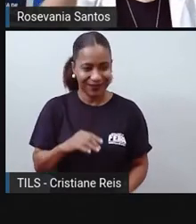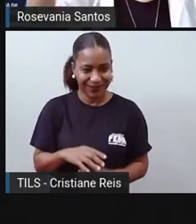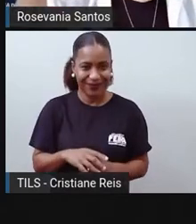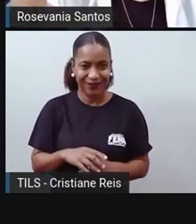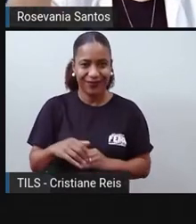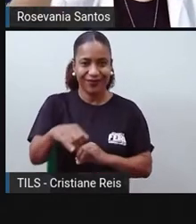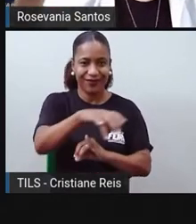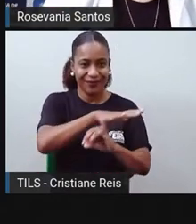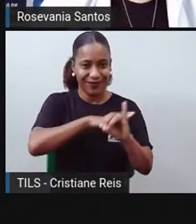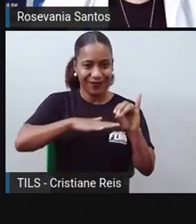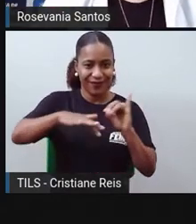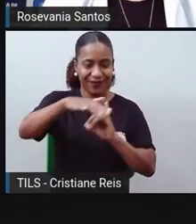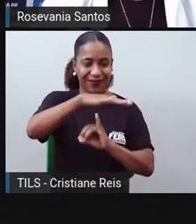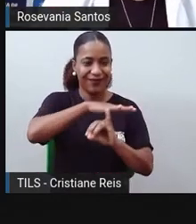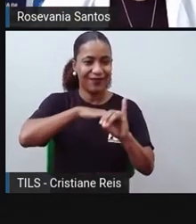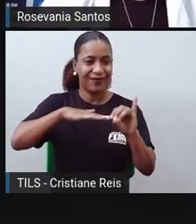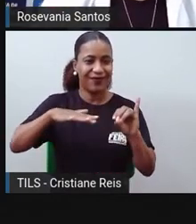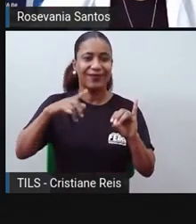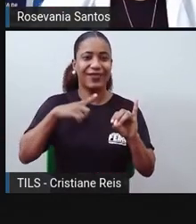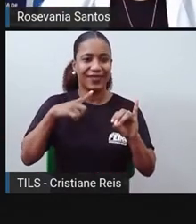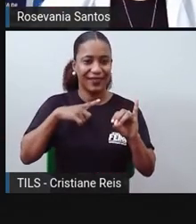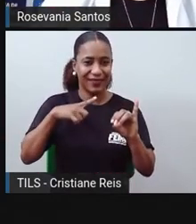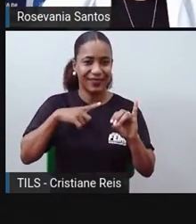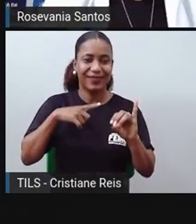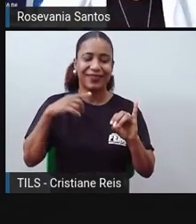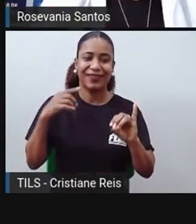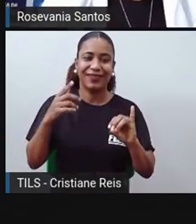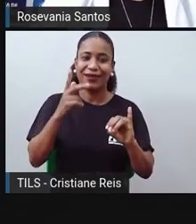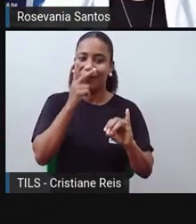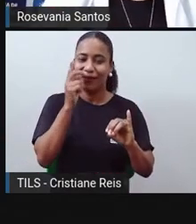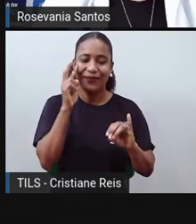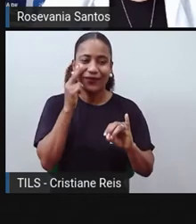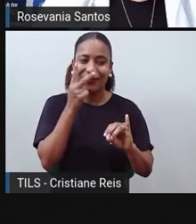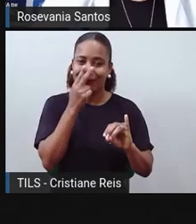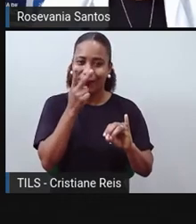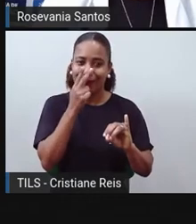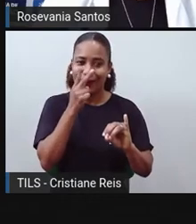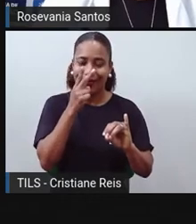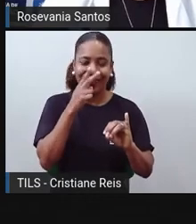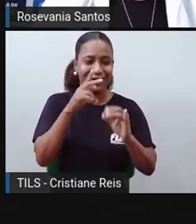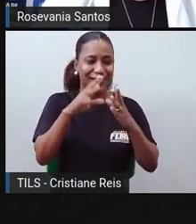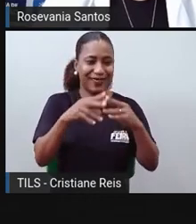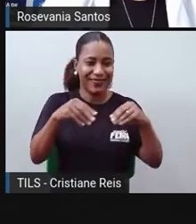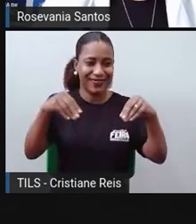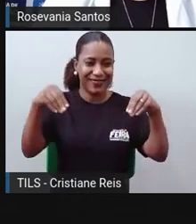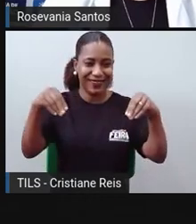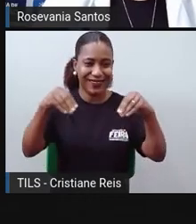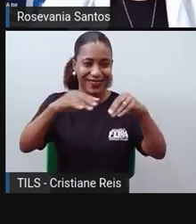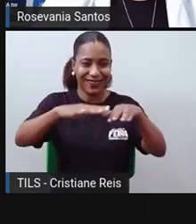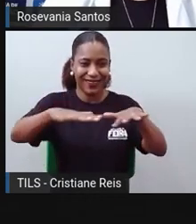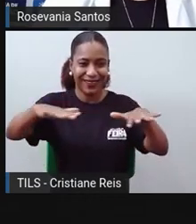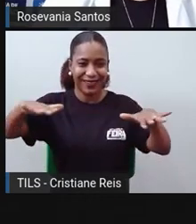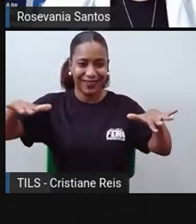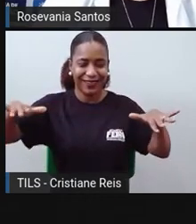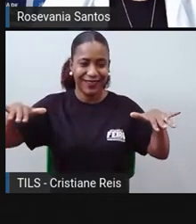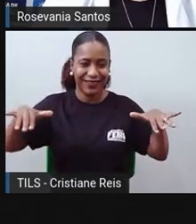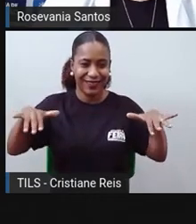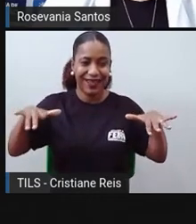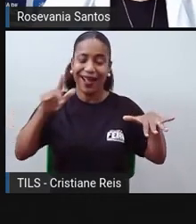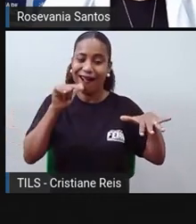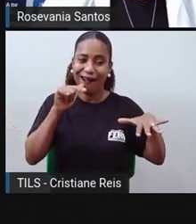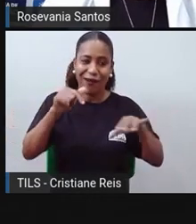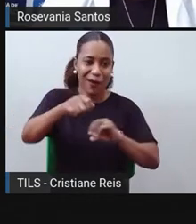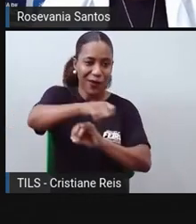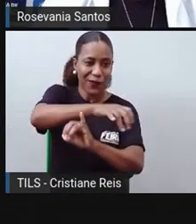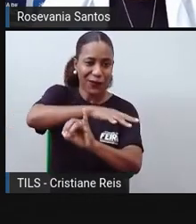né? Que a gente tem de ilha redondinha. Aqui, quando você chega na Oceania, você tira um pouco essa... essa